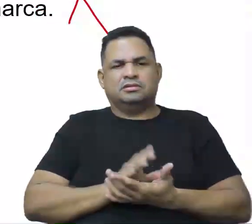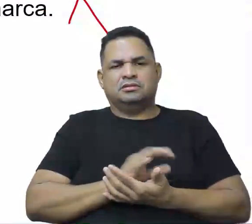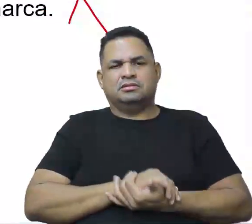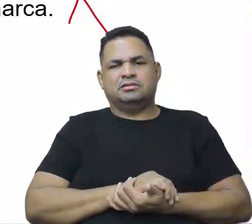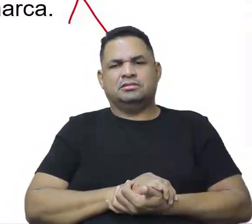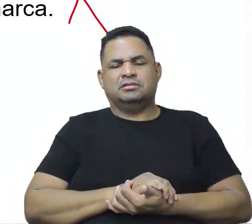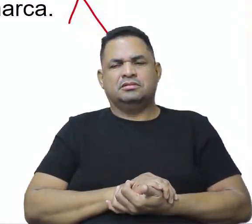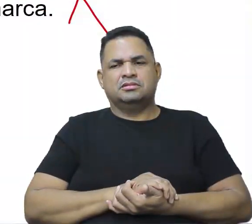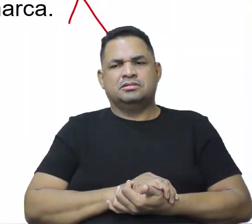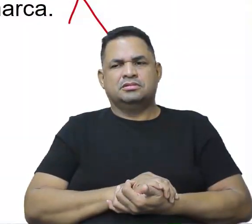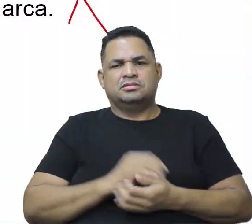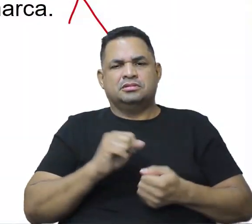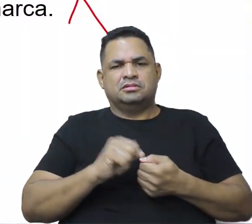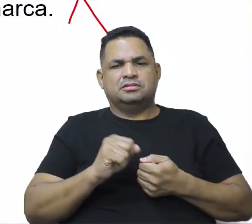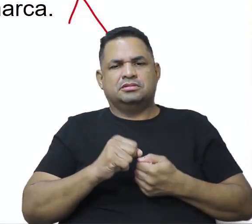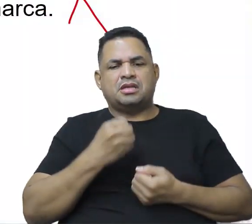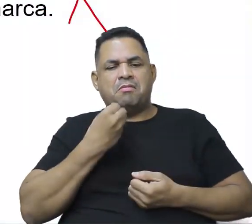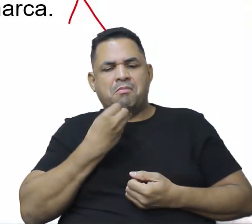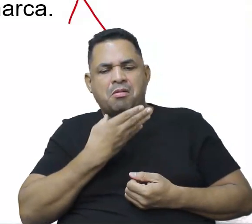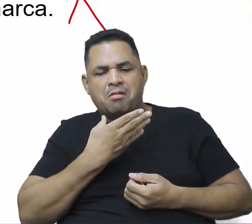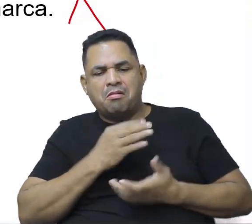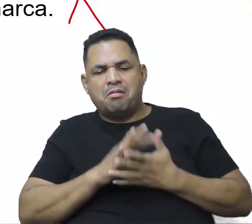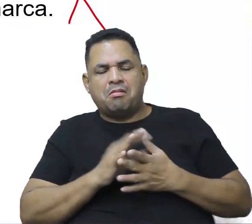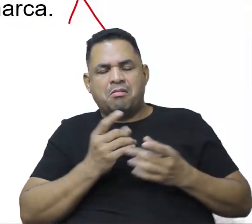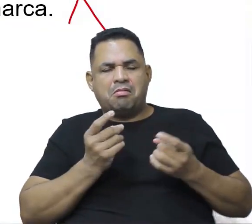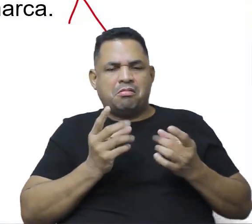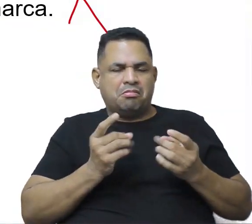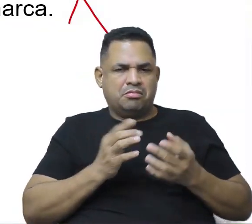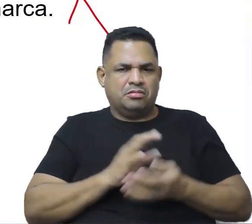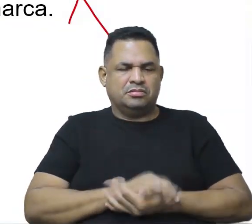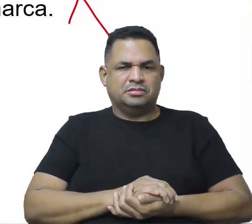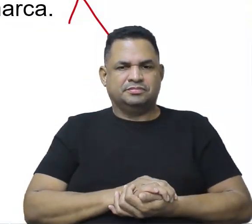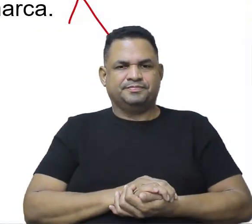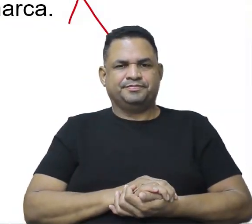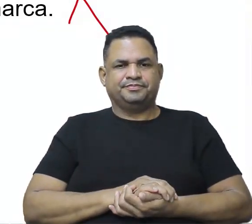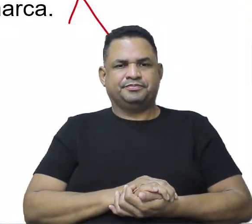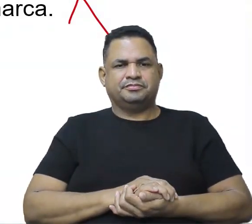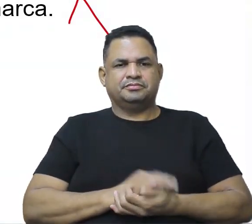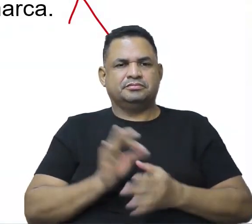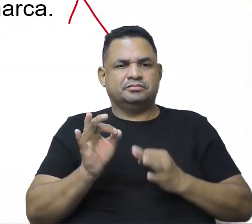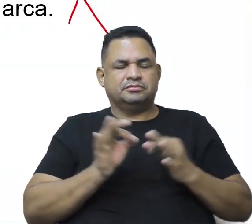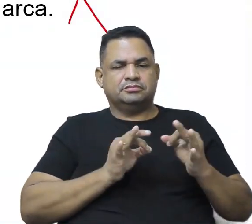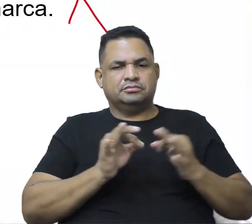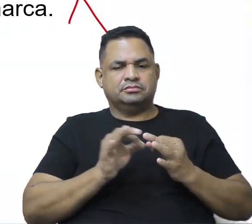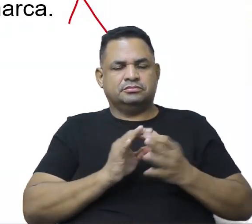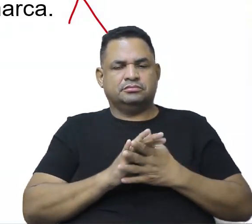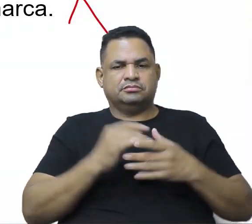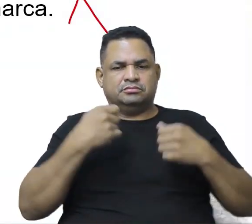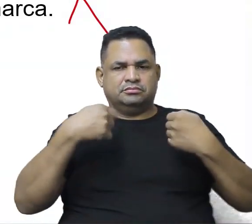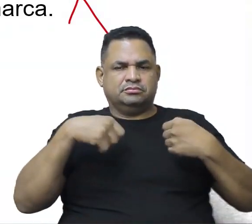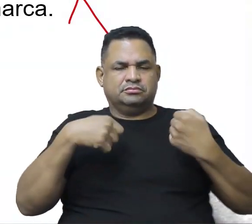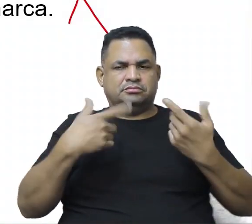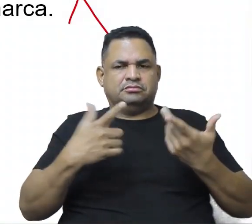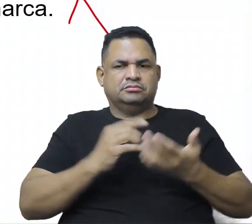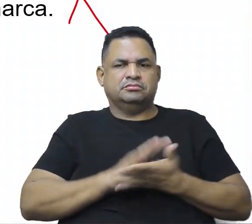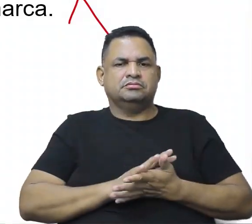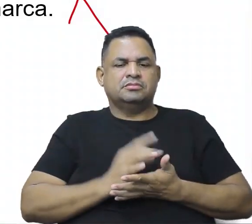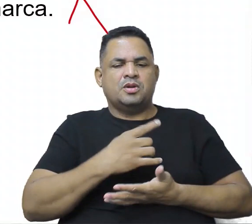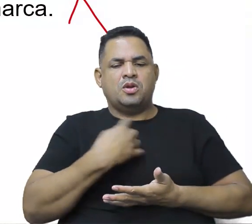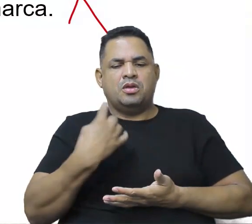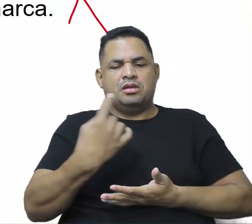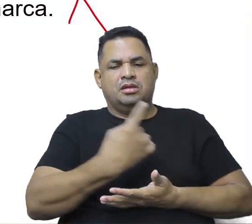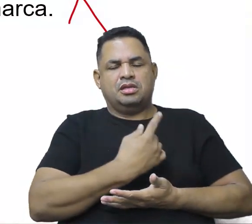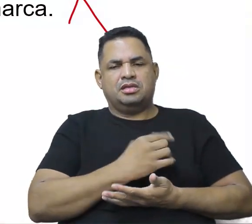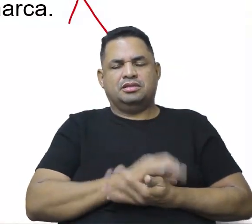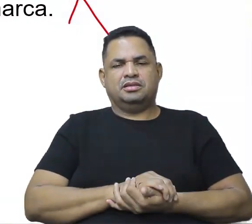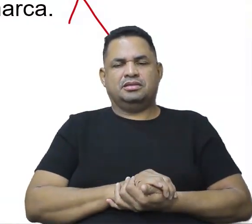Que faz com que tu está fazendo um bom negócio, né? Que tu está fazendo um bom negócio, tu é criando essa necessidade, criando essa necessidade em nós, né?